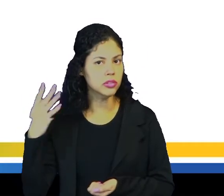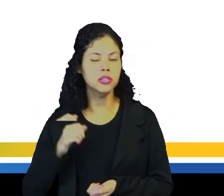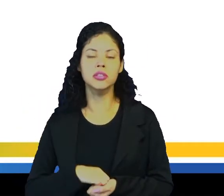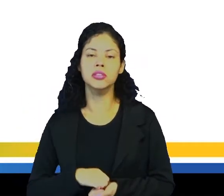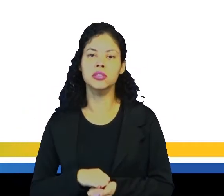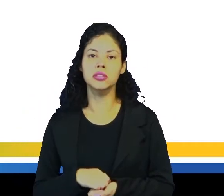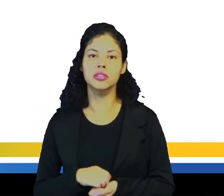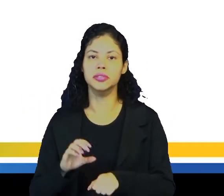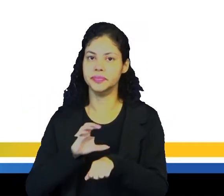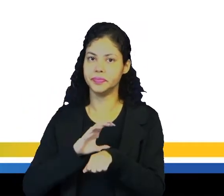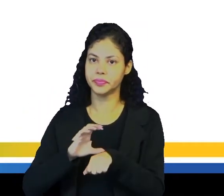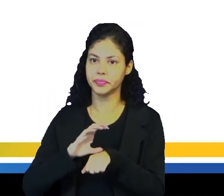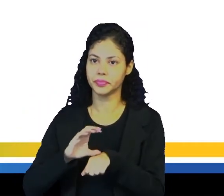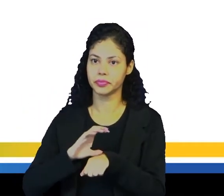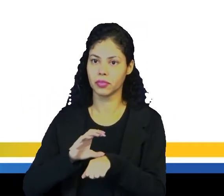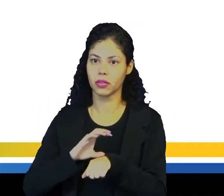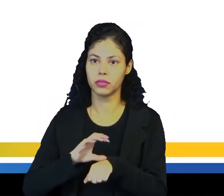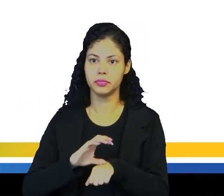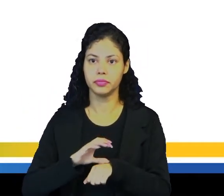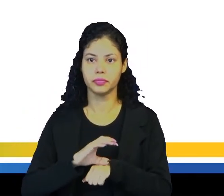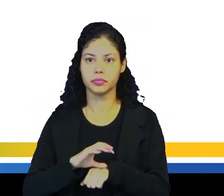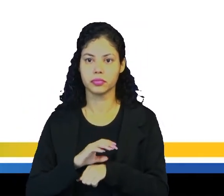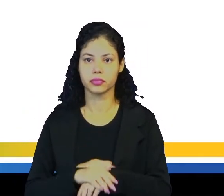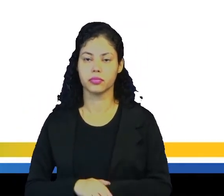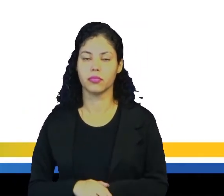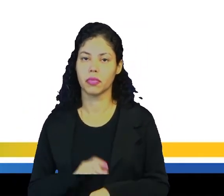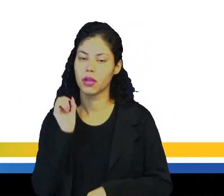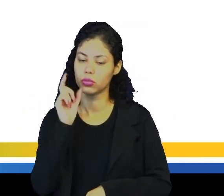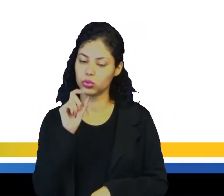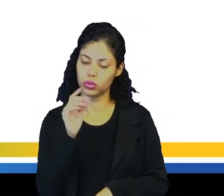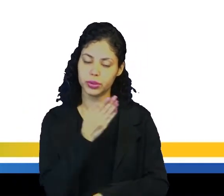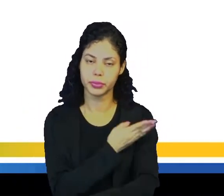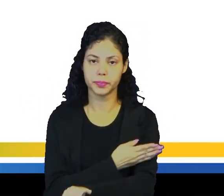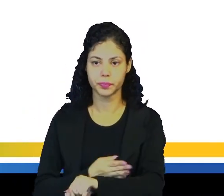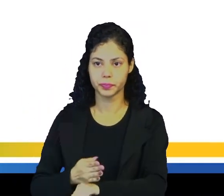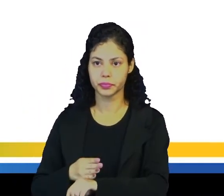cinza ou uma blusa azul e branca.